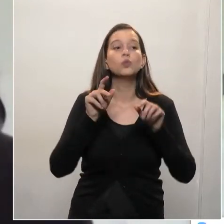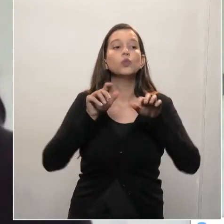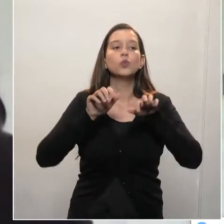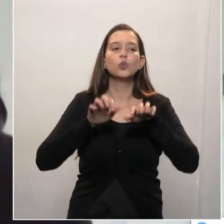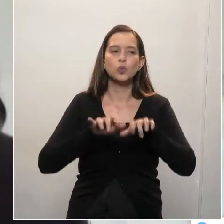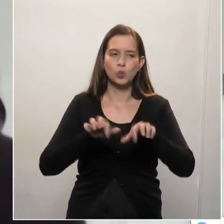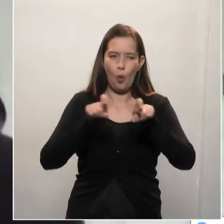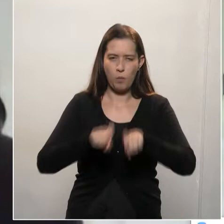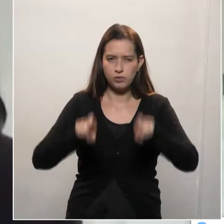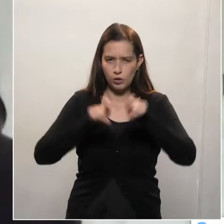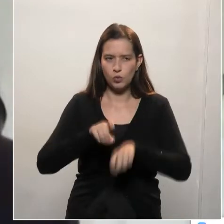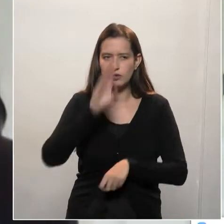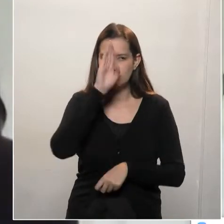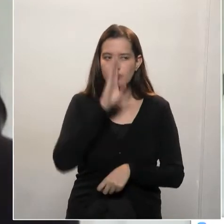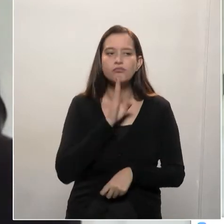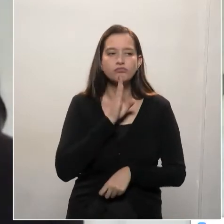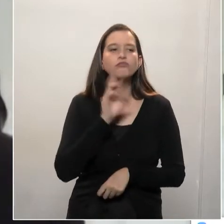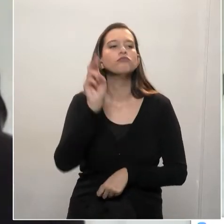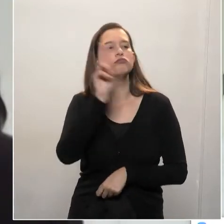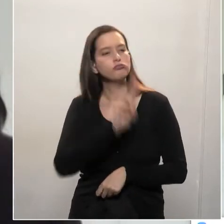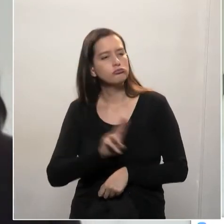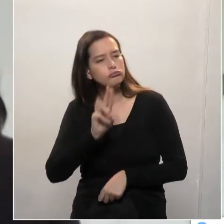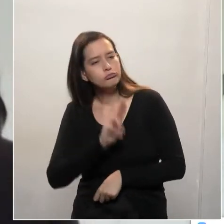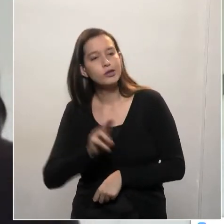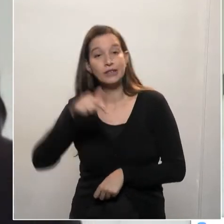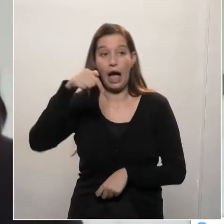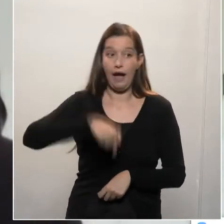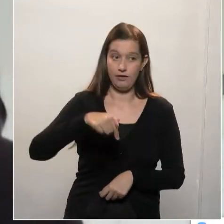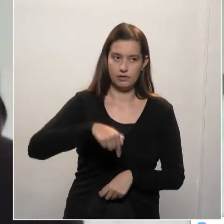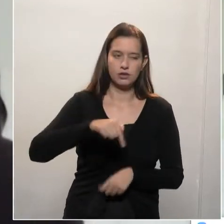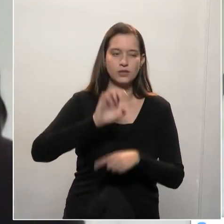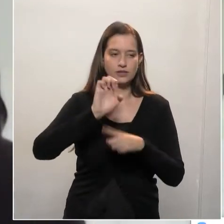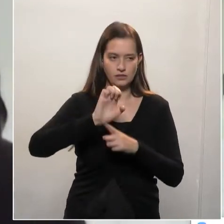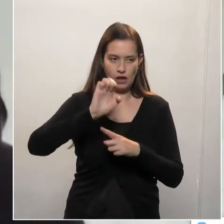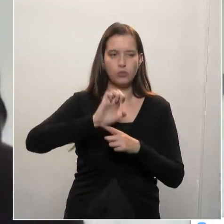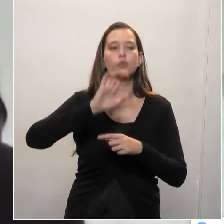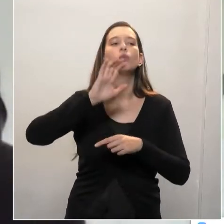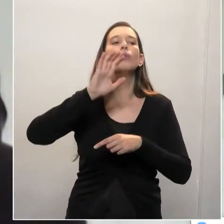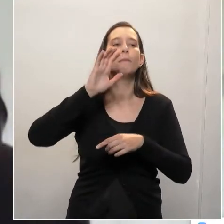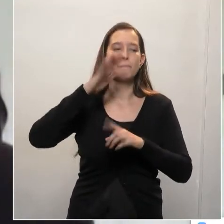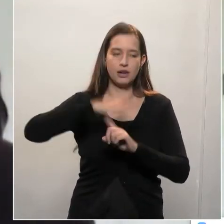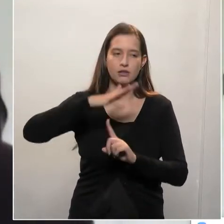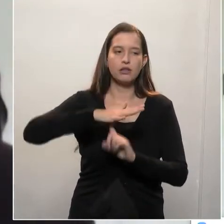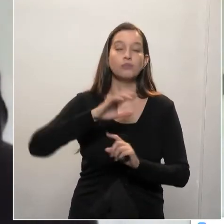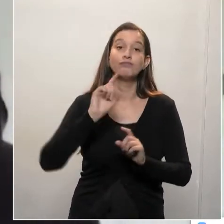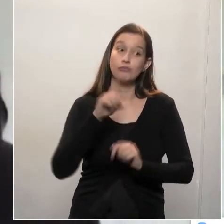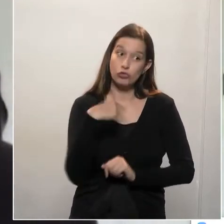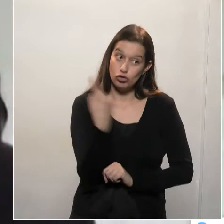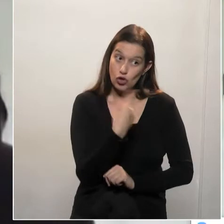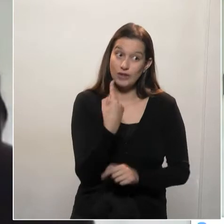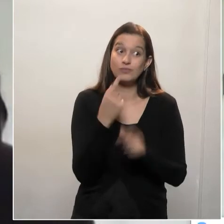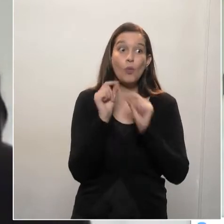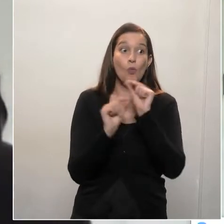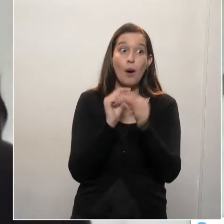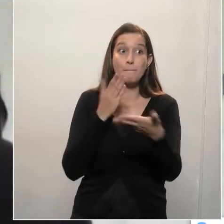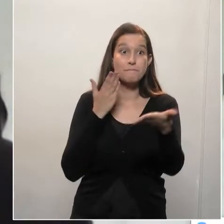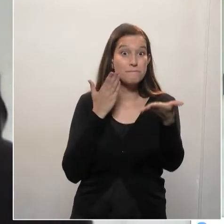uso no governo do Estado. Nós aprovamos essas três leis no passado,